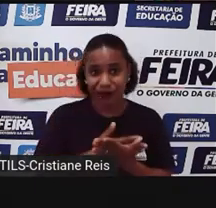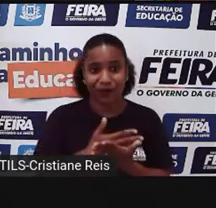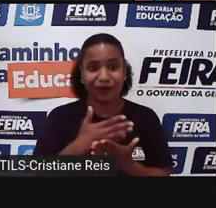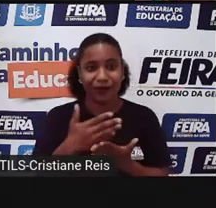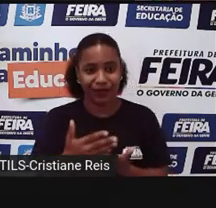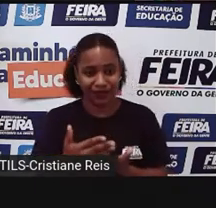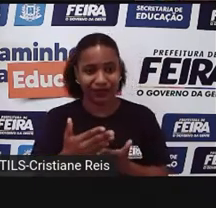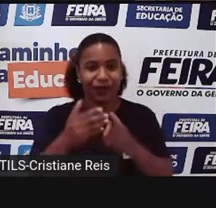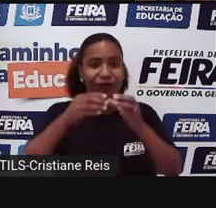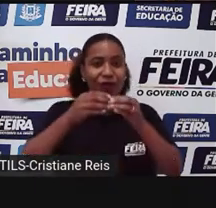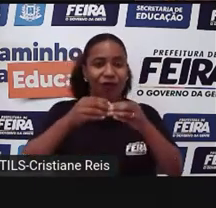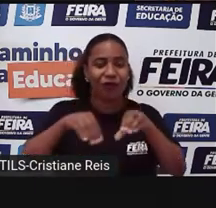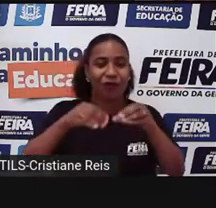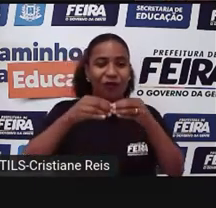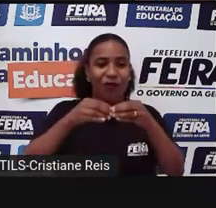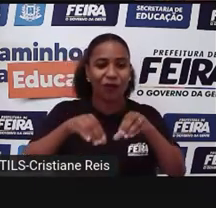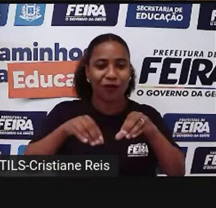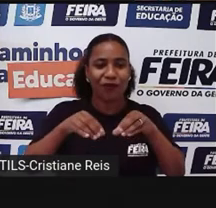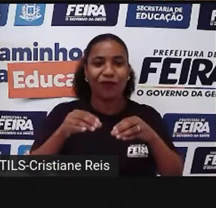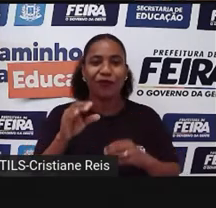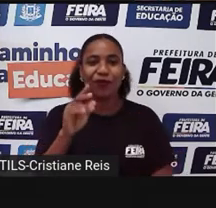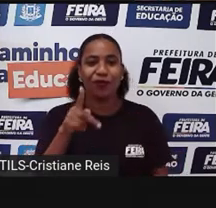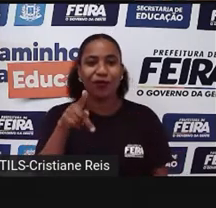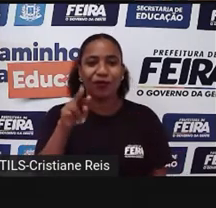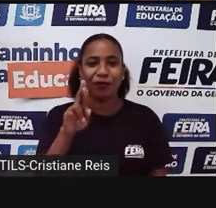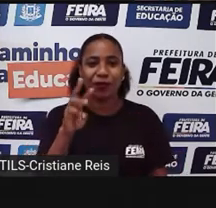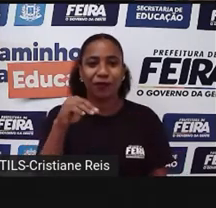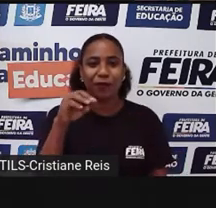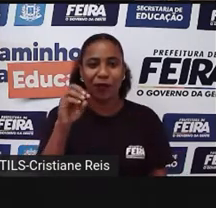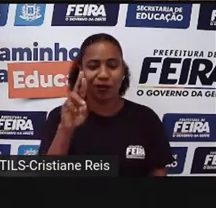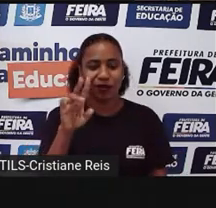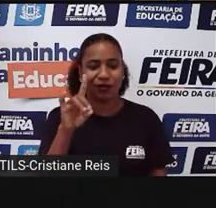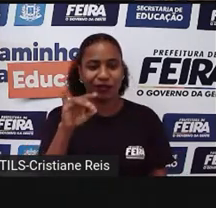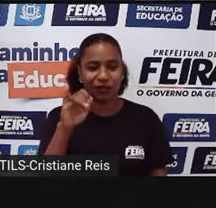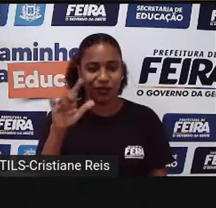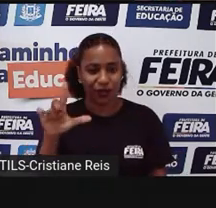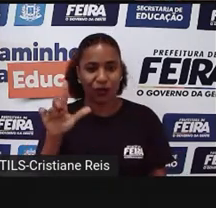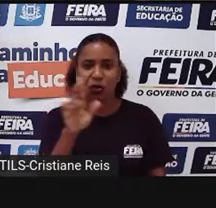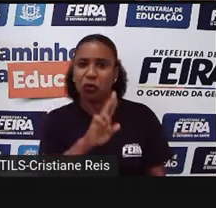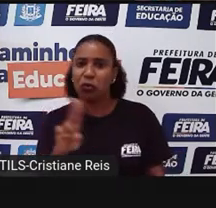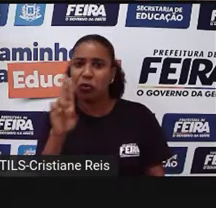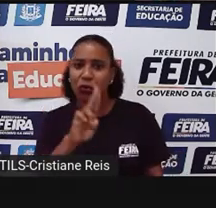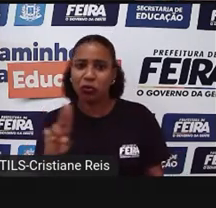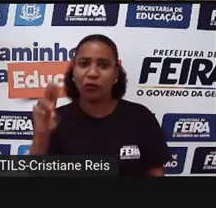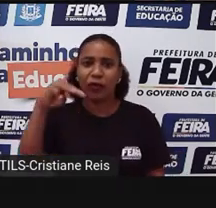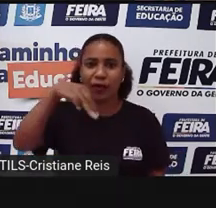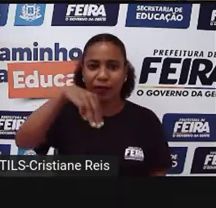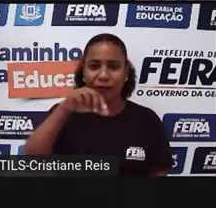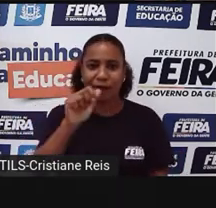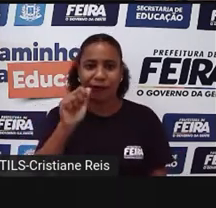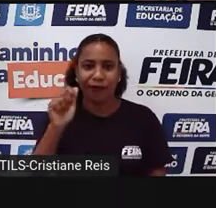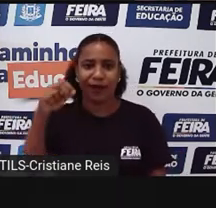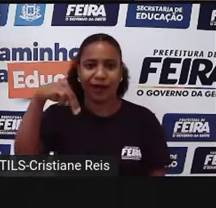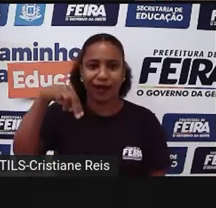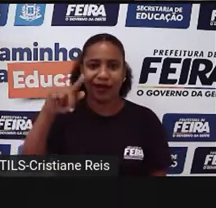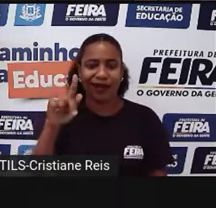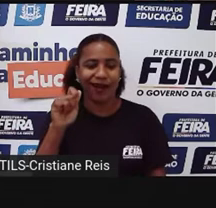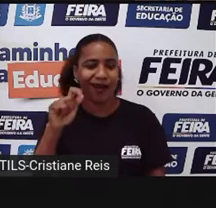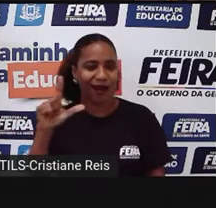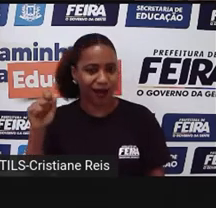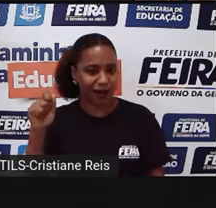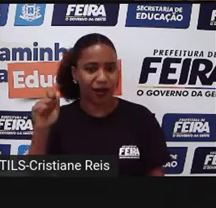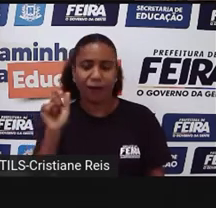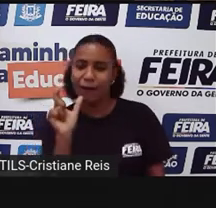primordial. E Manigala é Deus, né? Manigala, Niame, Olorum, né? São